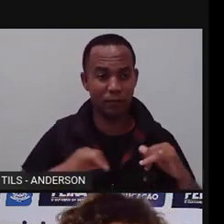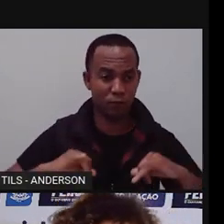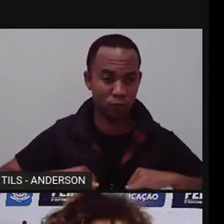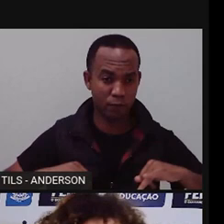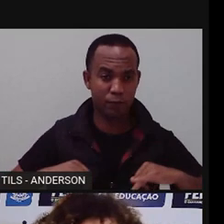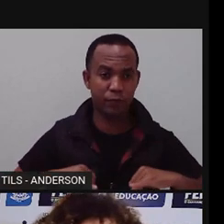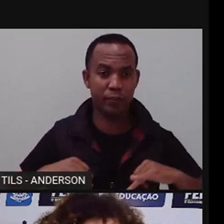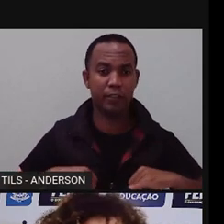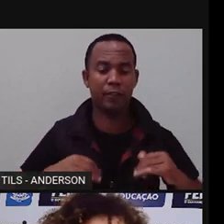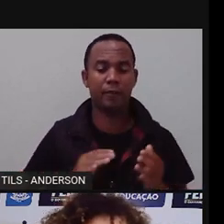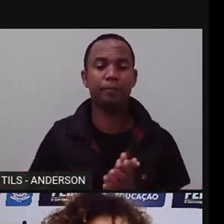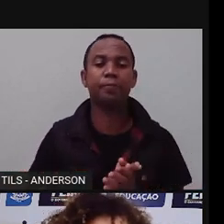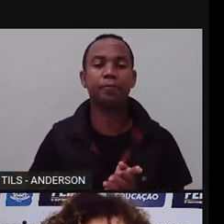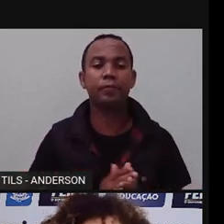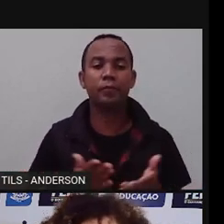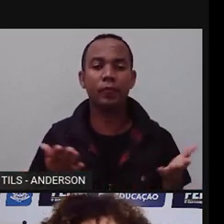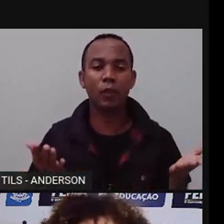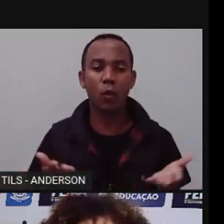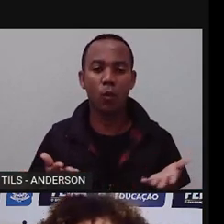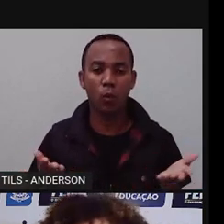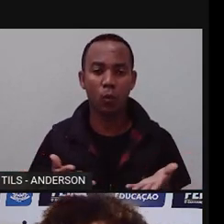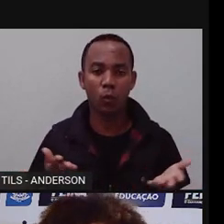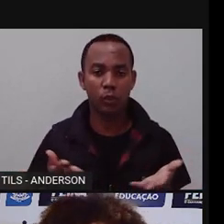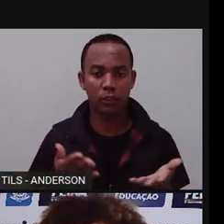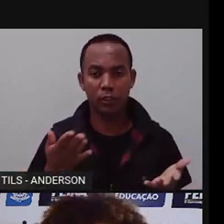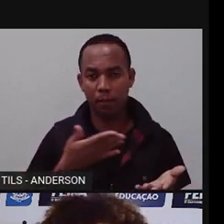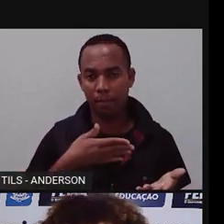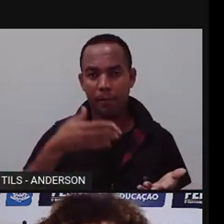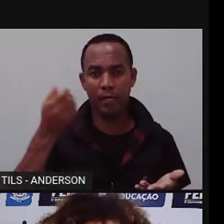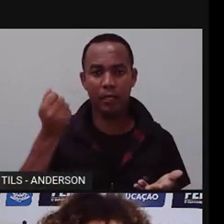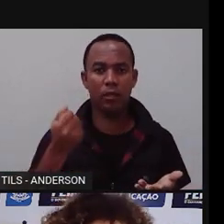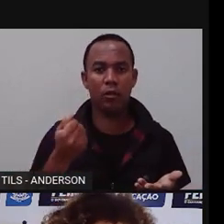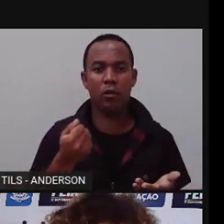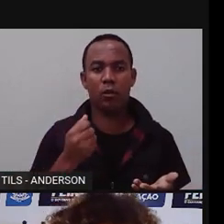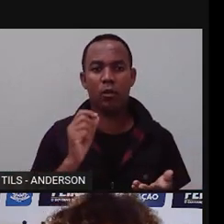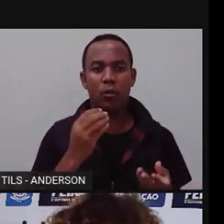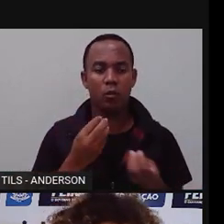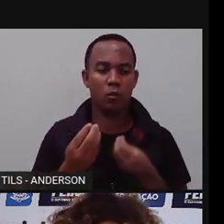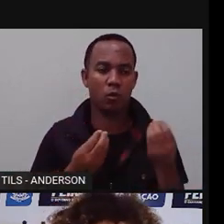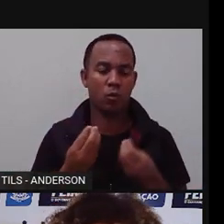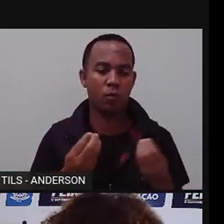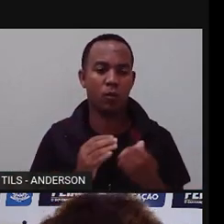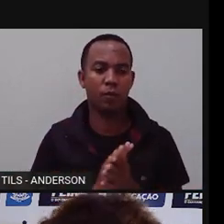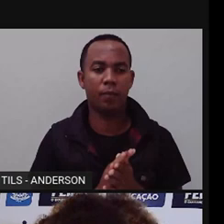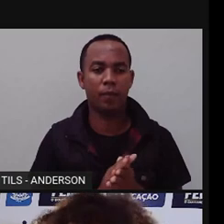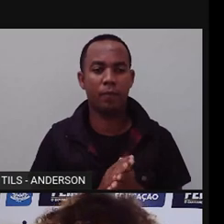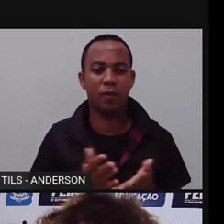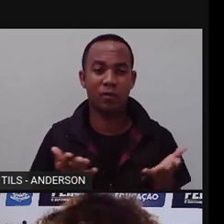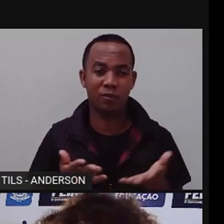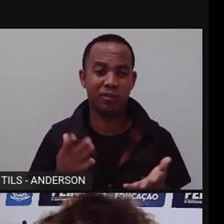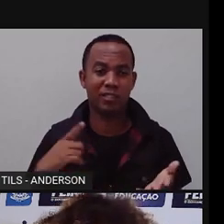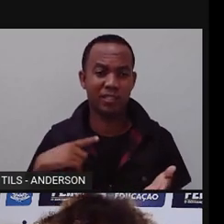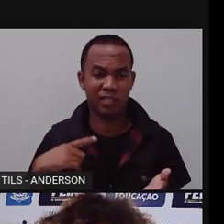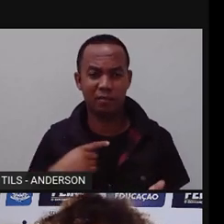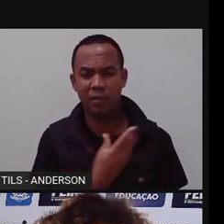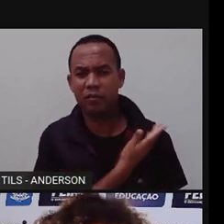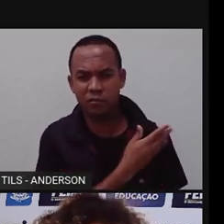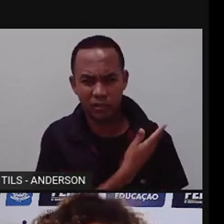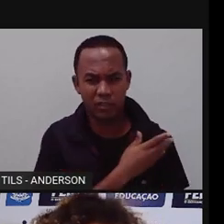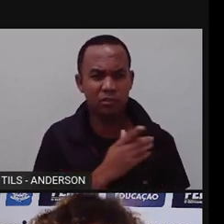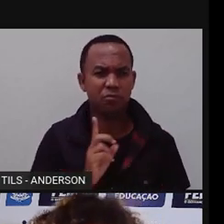hoje, né, a situação está um pouco melhor, né? Mas ainda temos o preconceito, a discriminação e tudo isso.